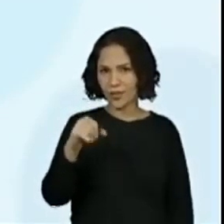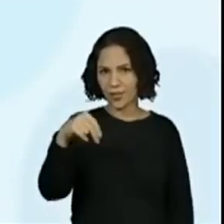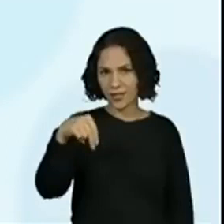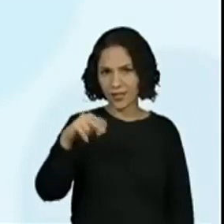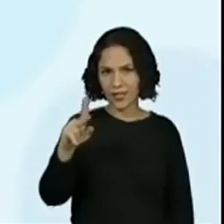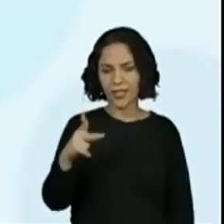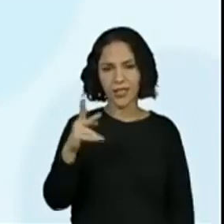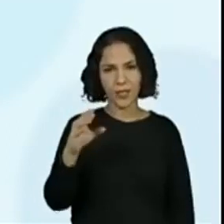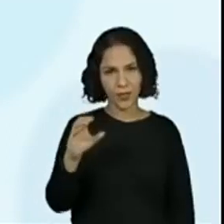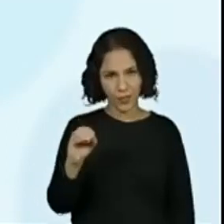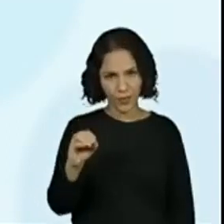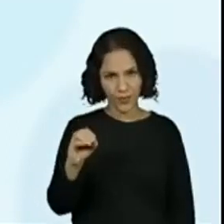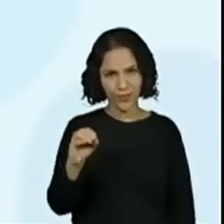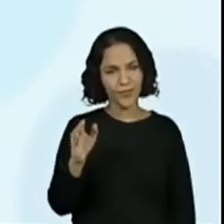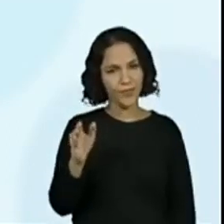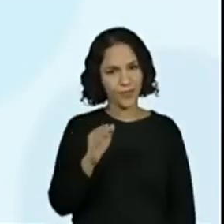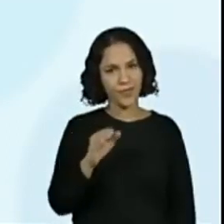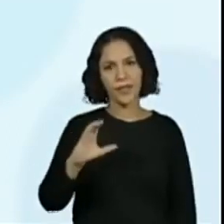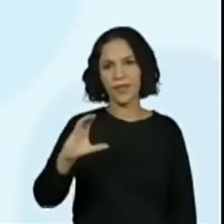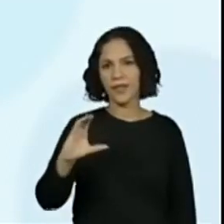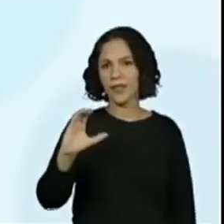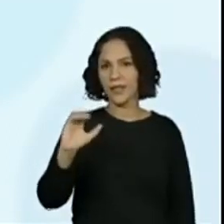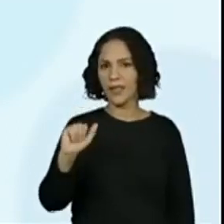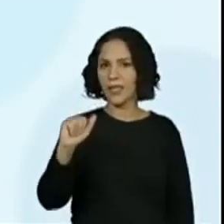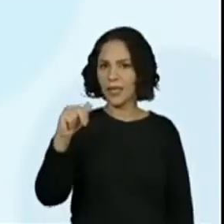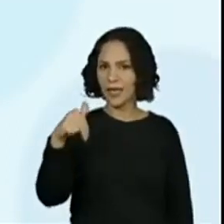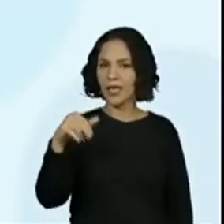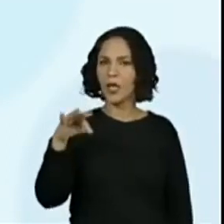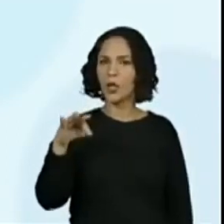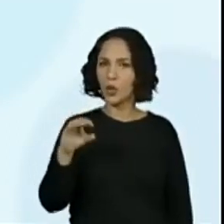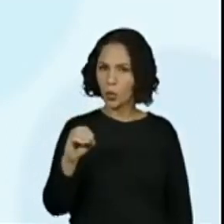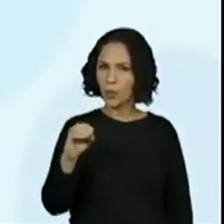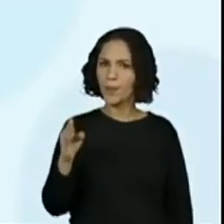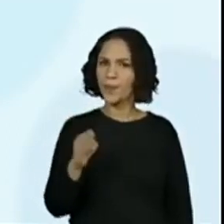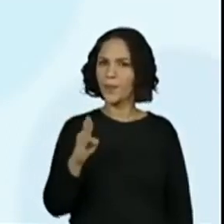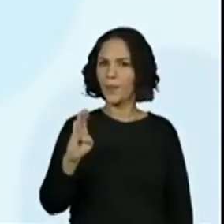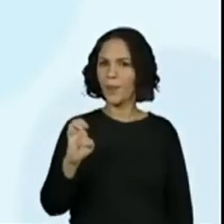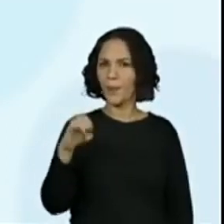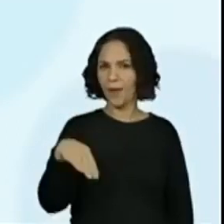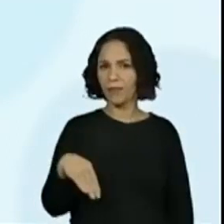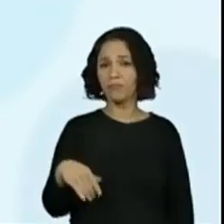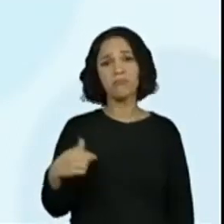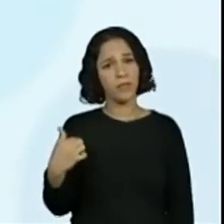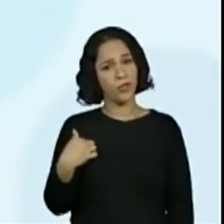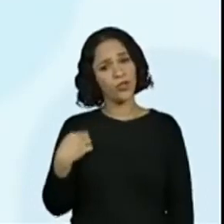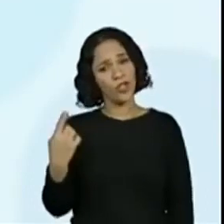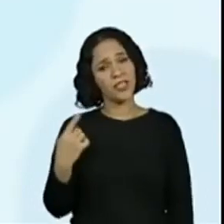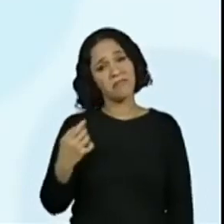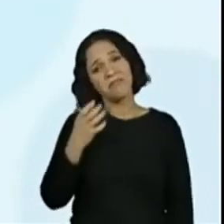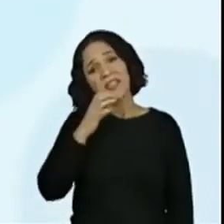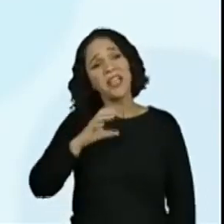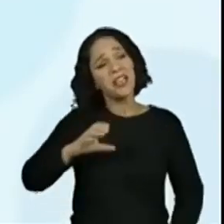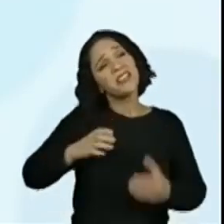descobrir? Ah, sabia que eles iam adivinhar. Não tinha como. O eu, o e mais o u.